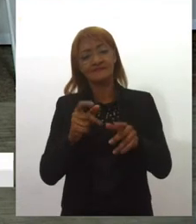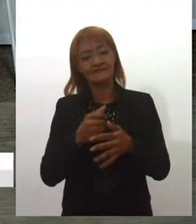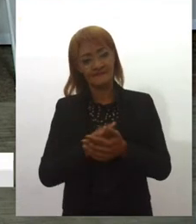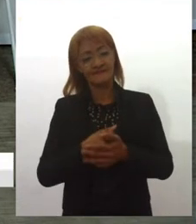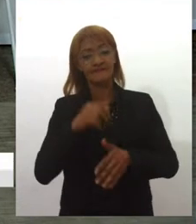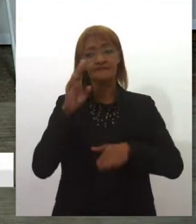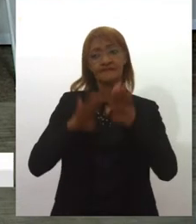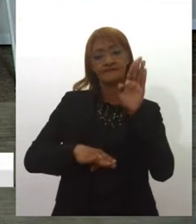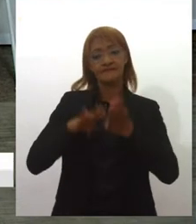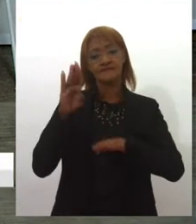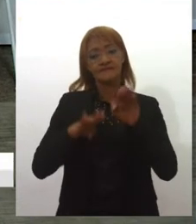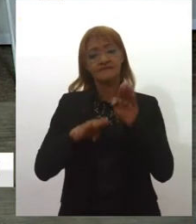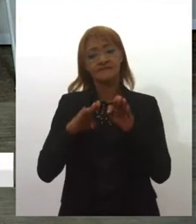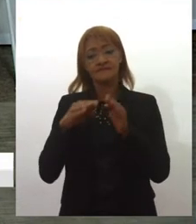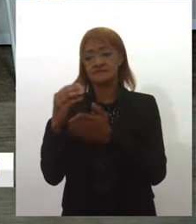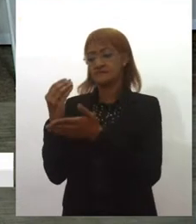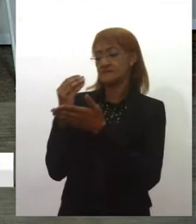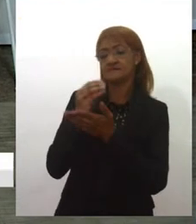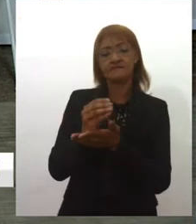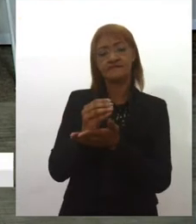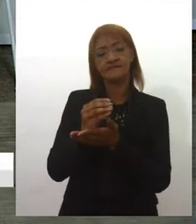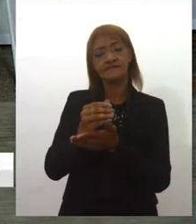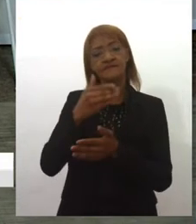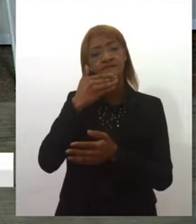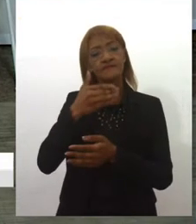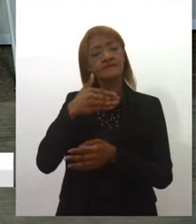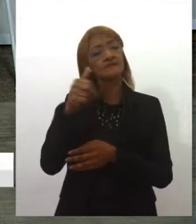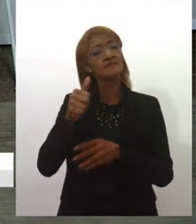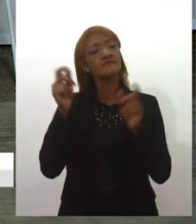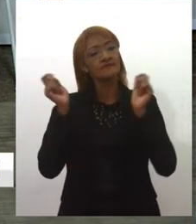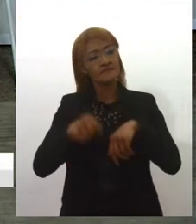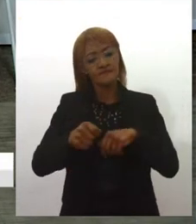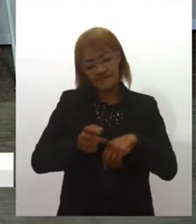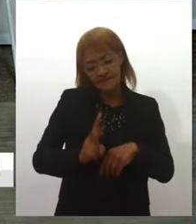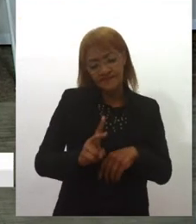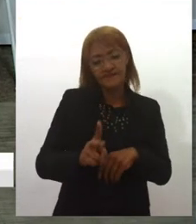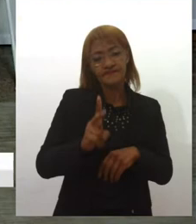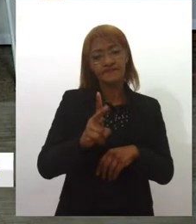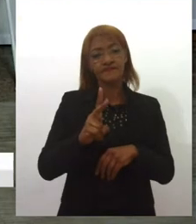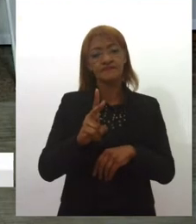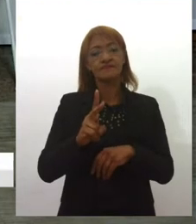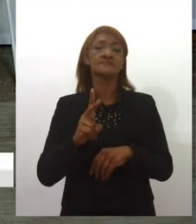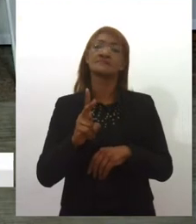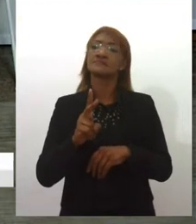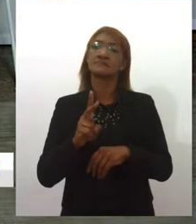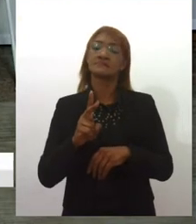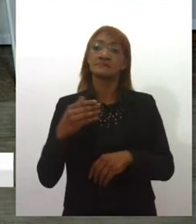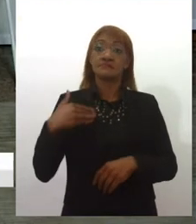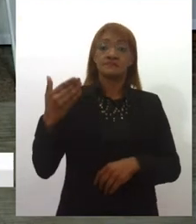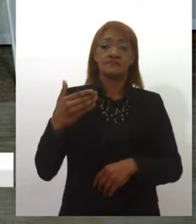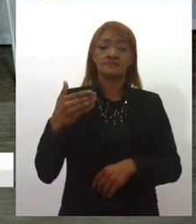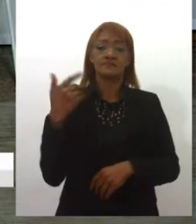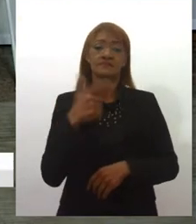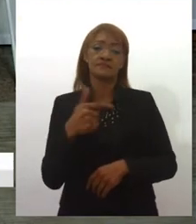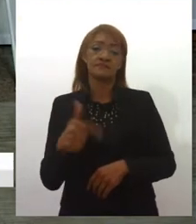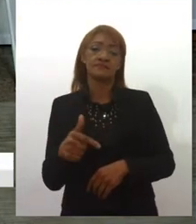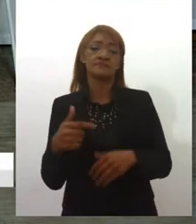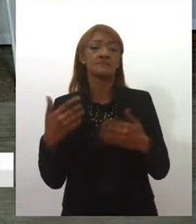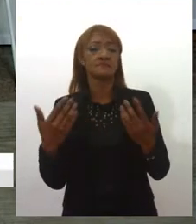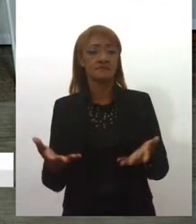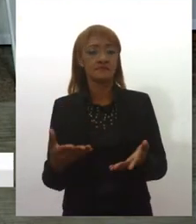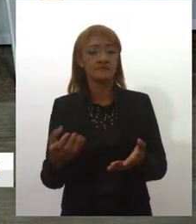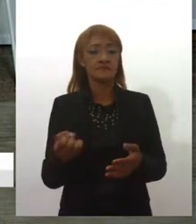com um investimento um pouco mais, digamos, contínuo, a gente pudesse não se assustar mais com tantas